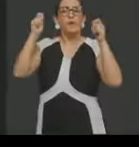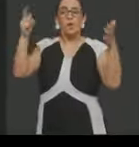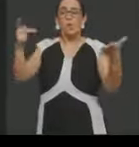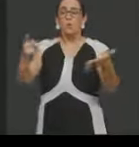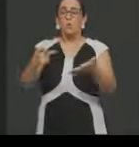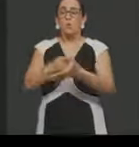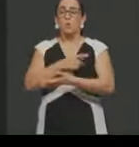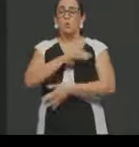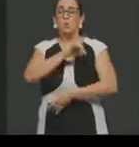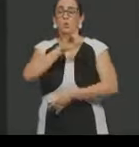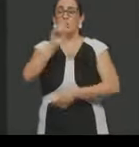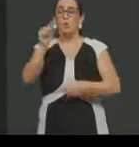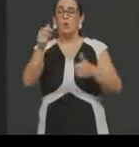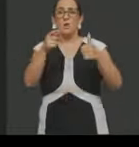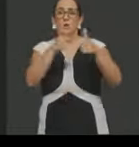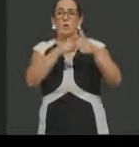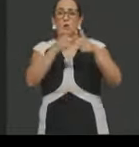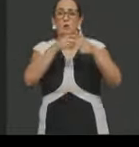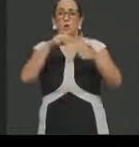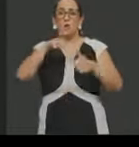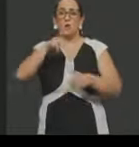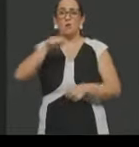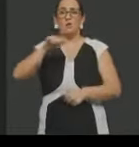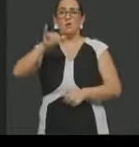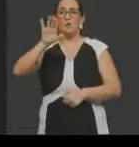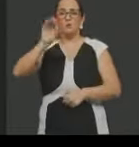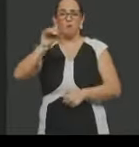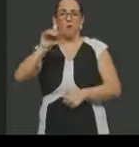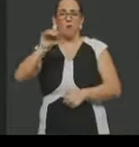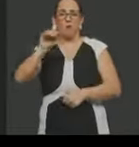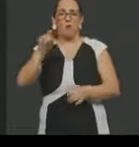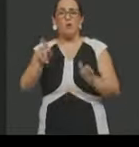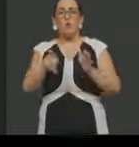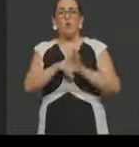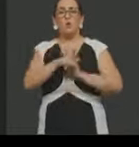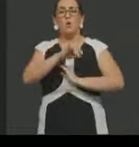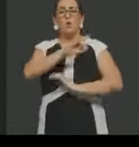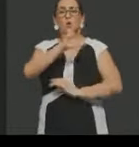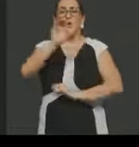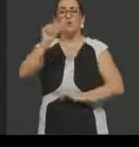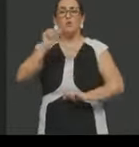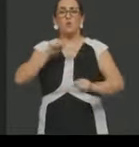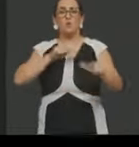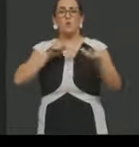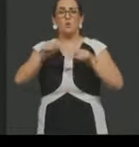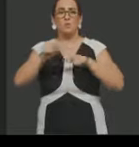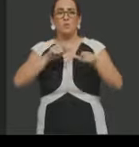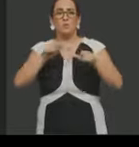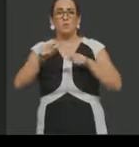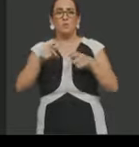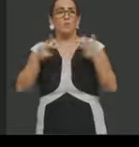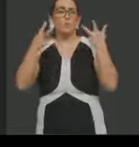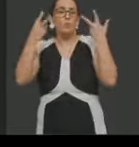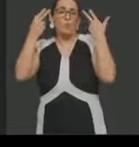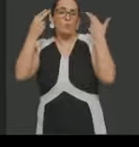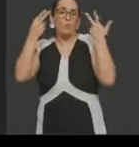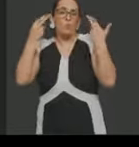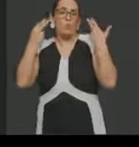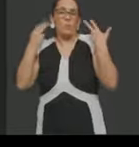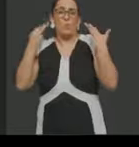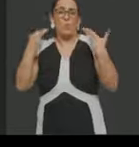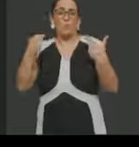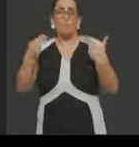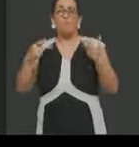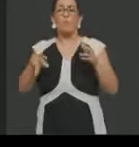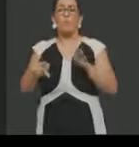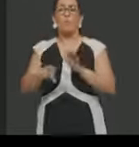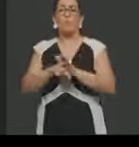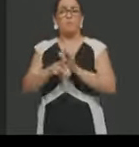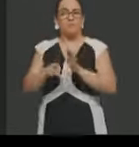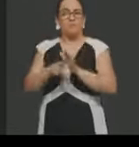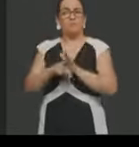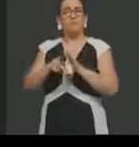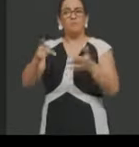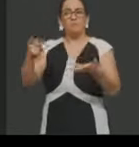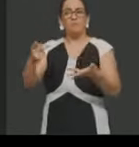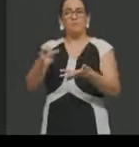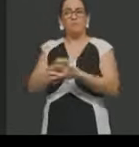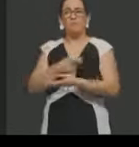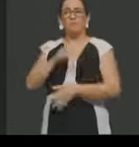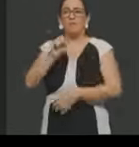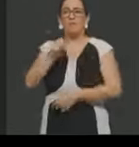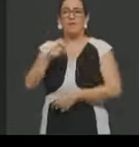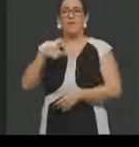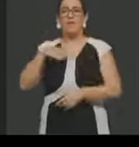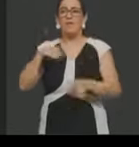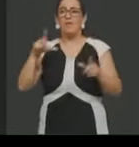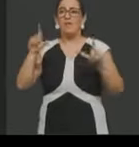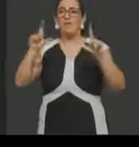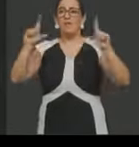do trabalho, era muito comum eventos, né, em que Getúlio Vargas, ele incentivava, né, participava. E a gente até tem aí uma faixa,